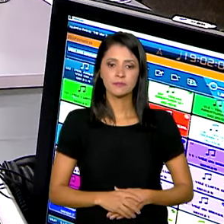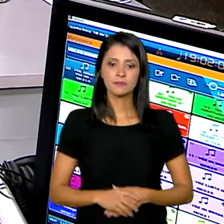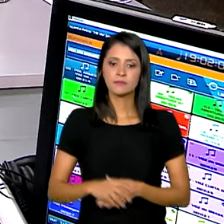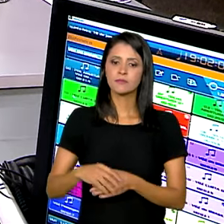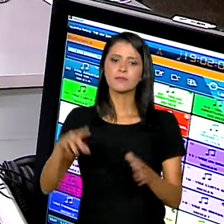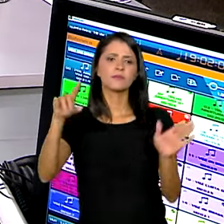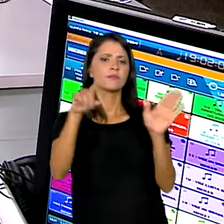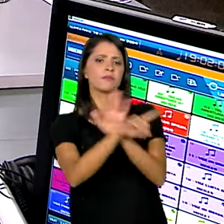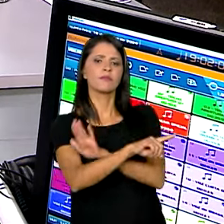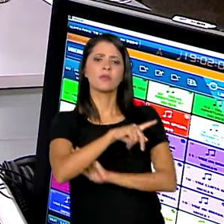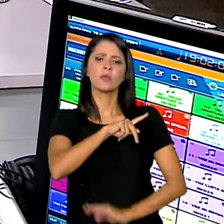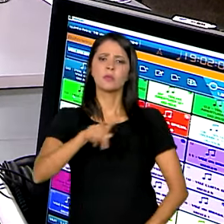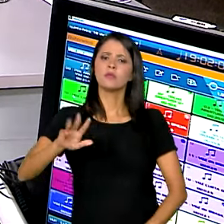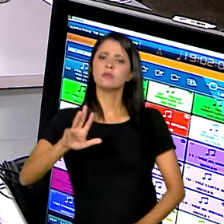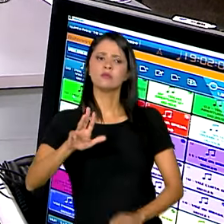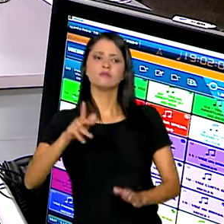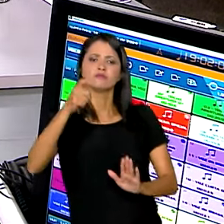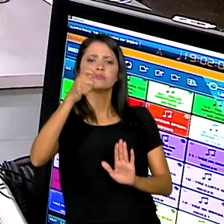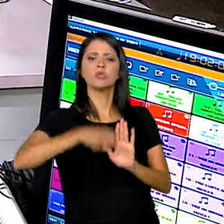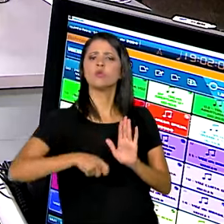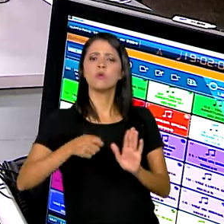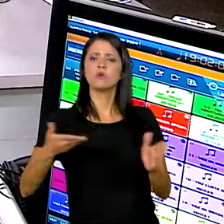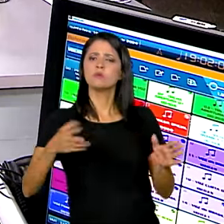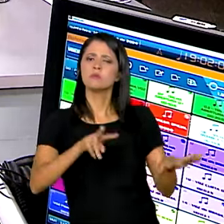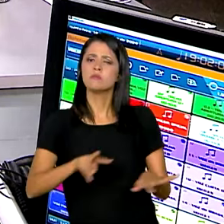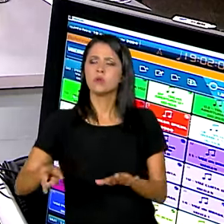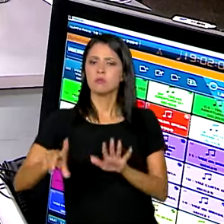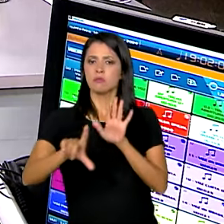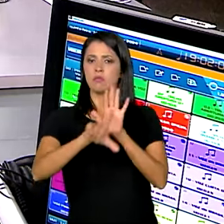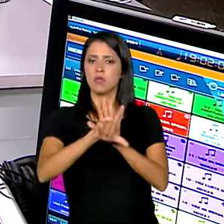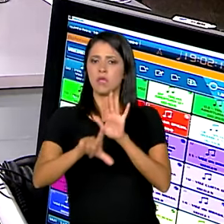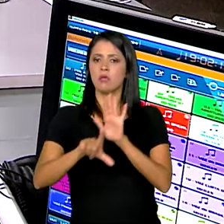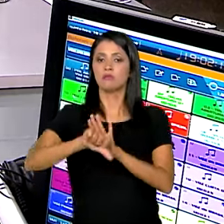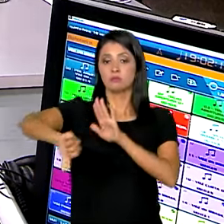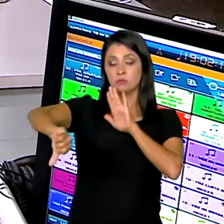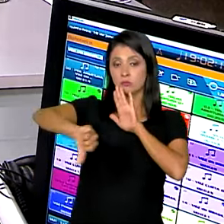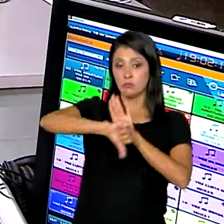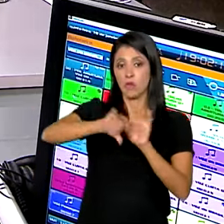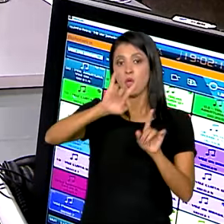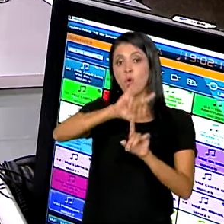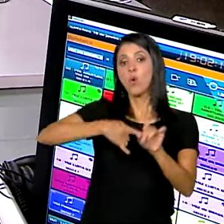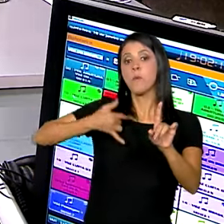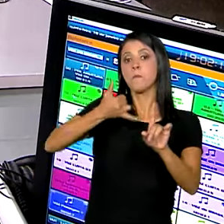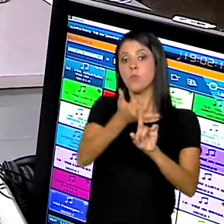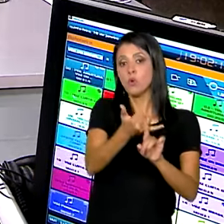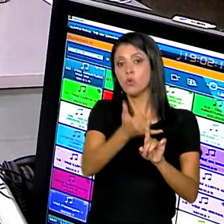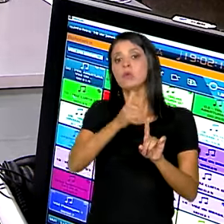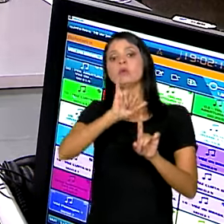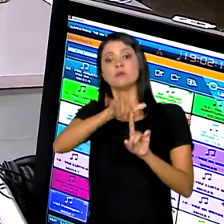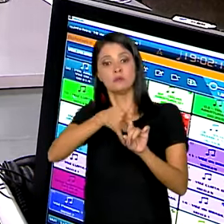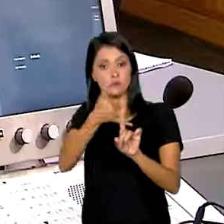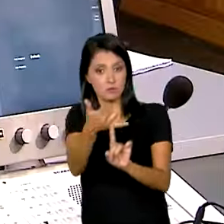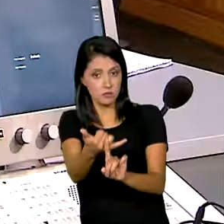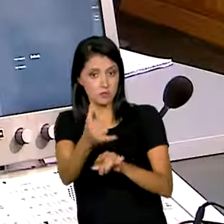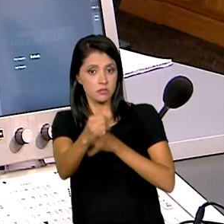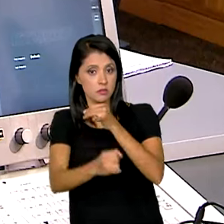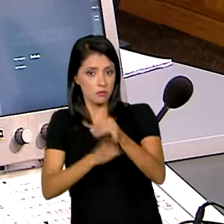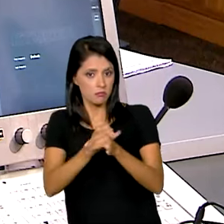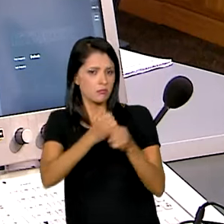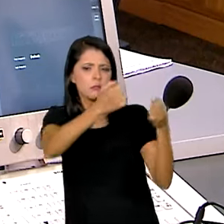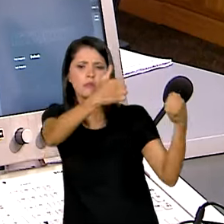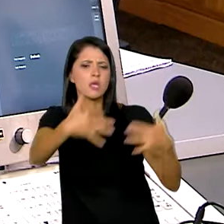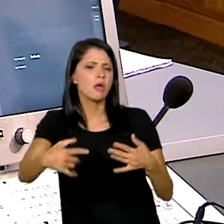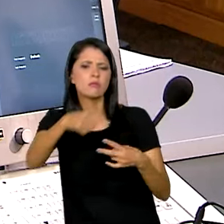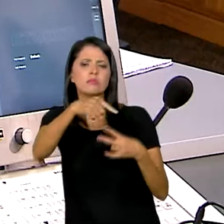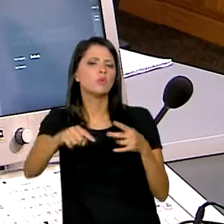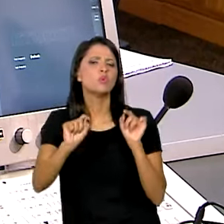Secretário, o presidente Lula sancionou essa semana a lei que criminaliza o bullying e o cyberbullying. Vamos começar então explicando, do ponto de vista legal, o